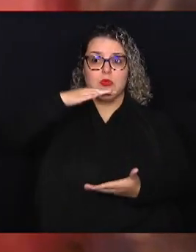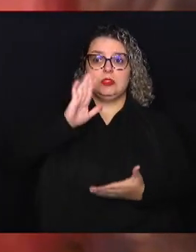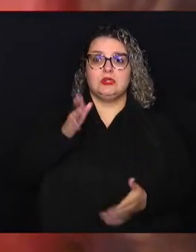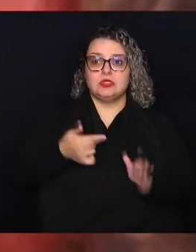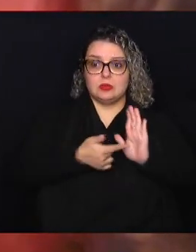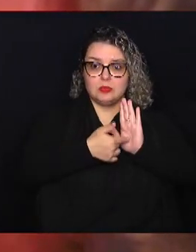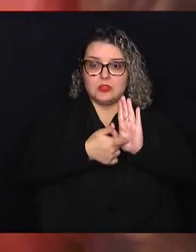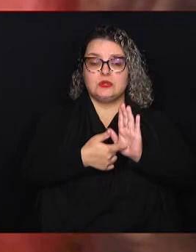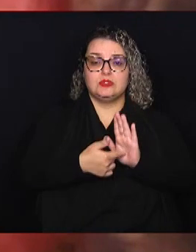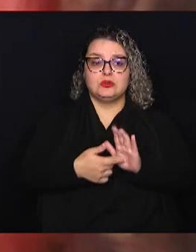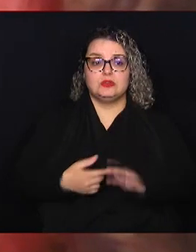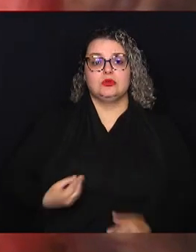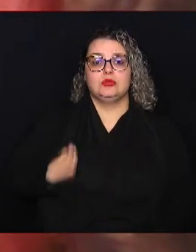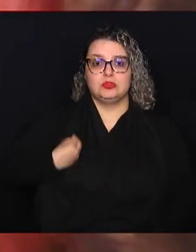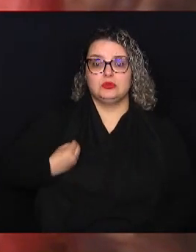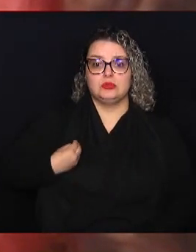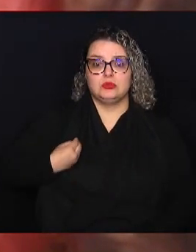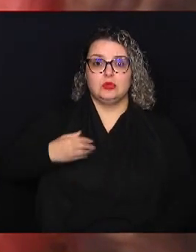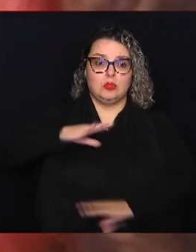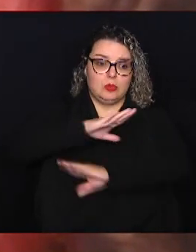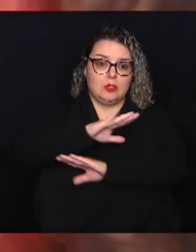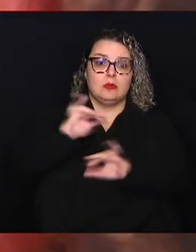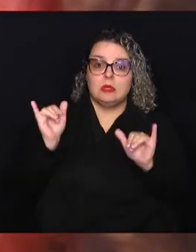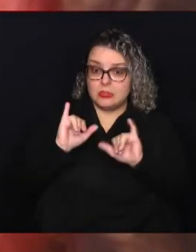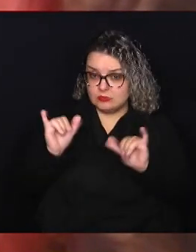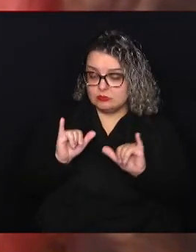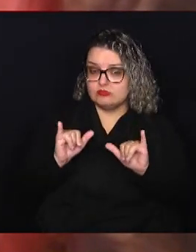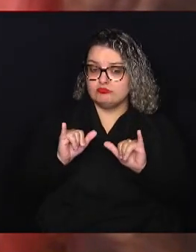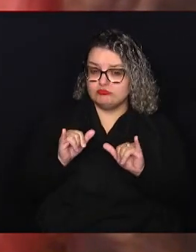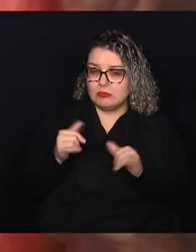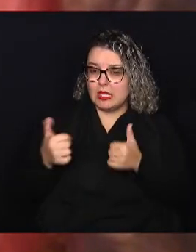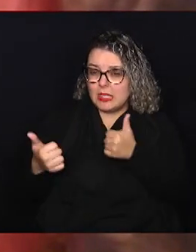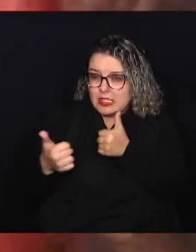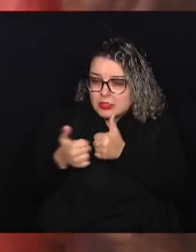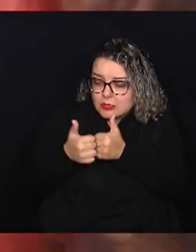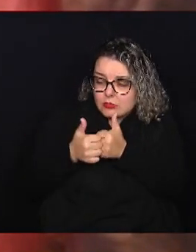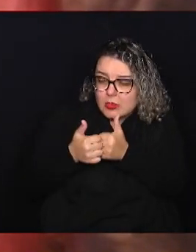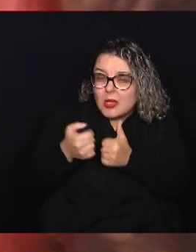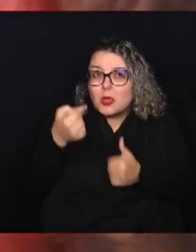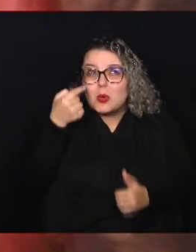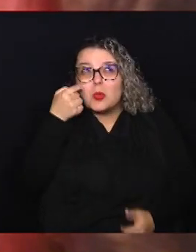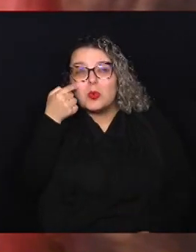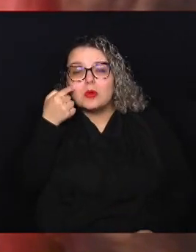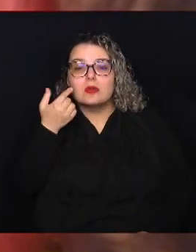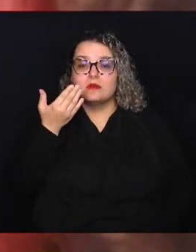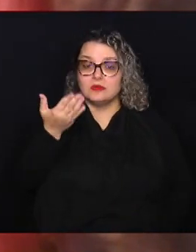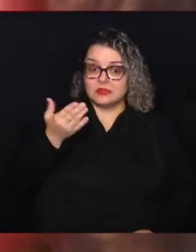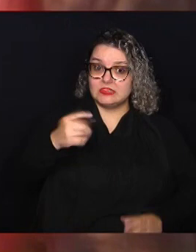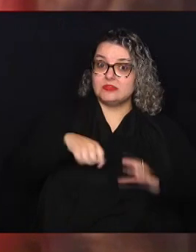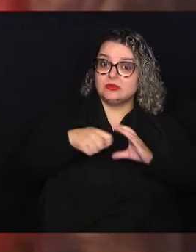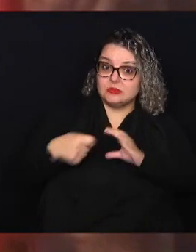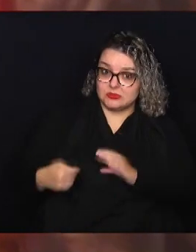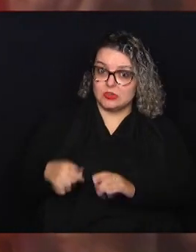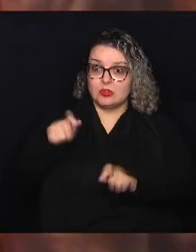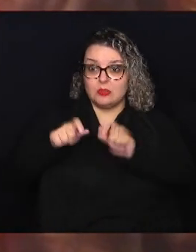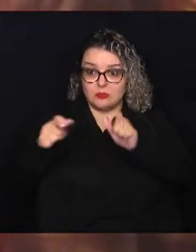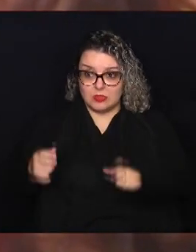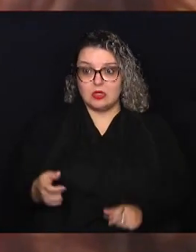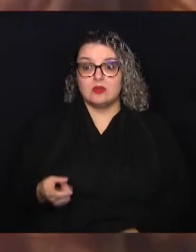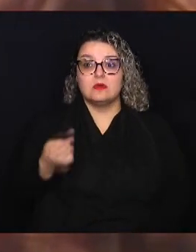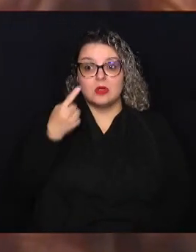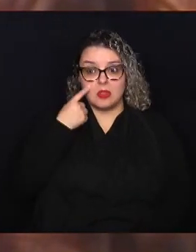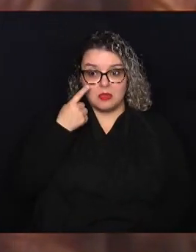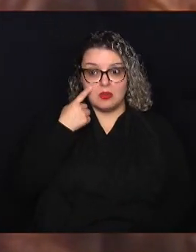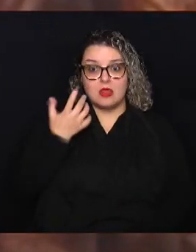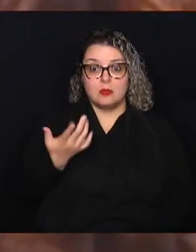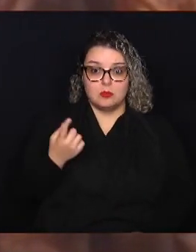ao vivo aqui no Câmara Notícia. Olha, chegando de pertinho, o pessoal em casa, você aí no estúdio, o pessoal pôde de fato conferir